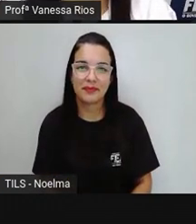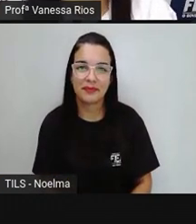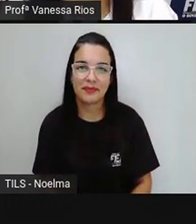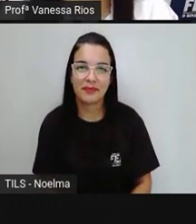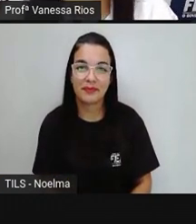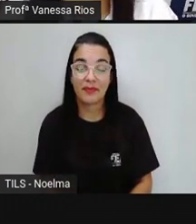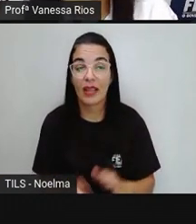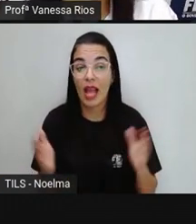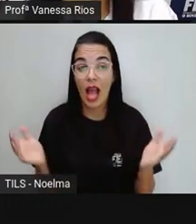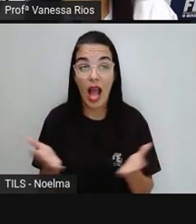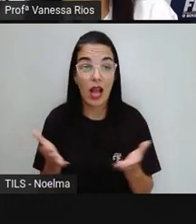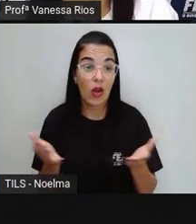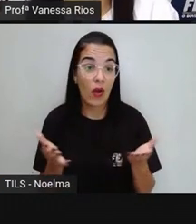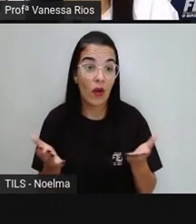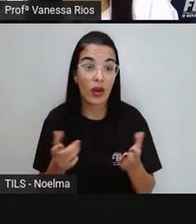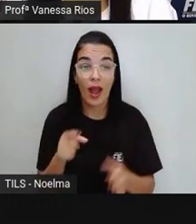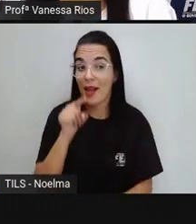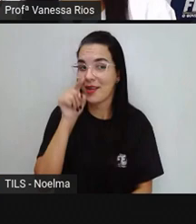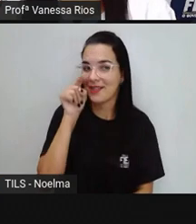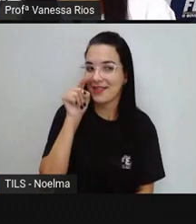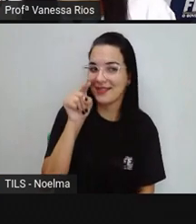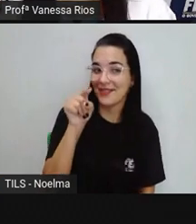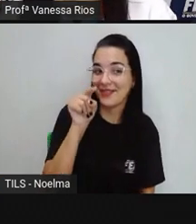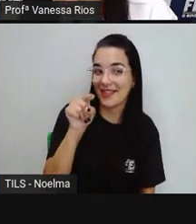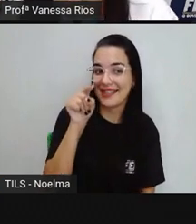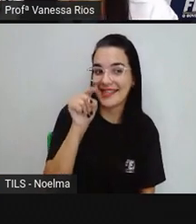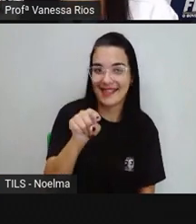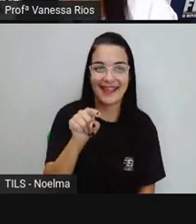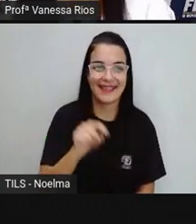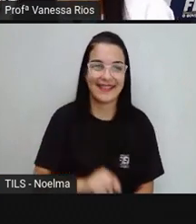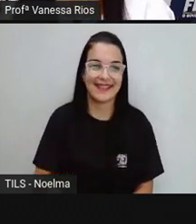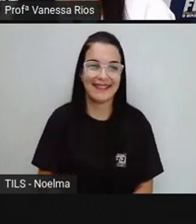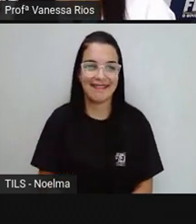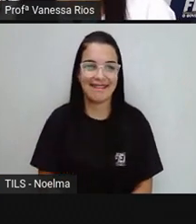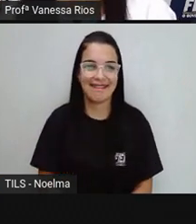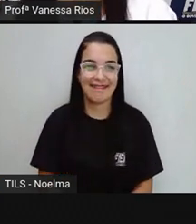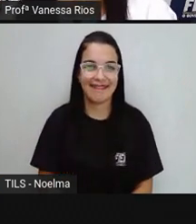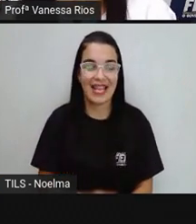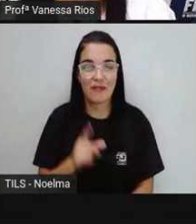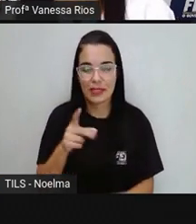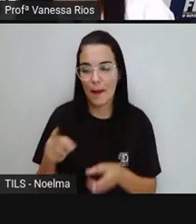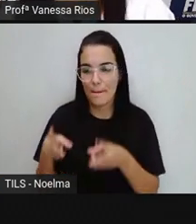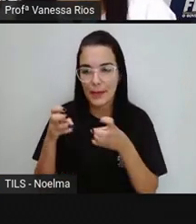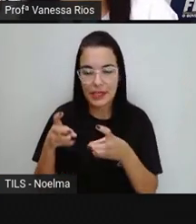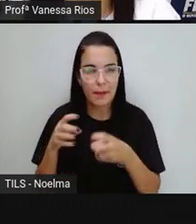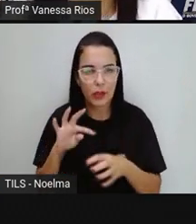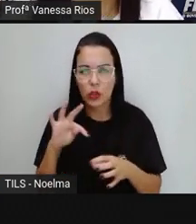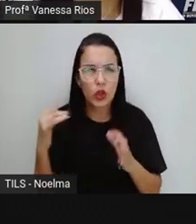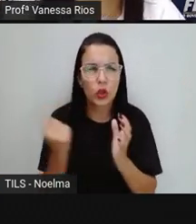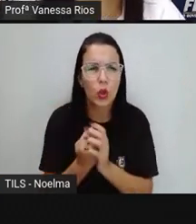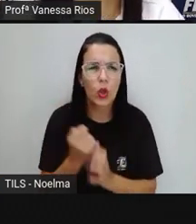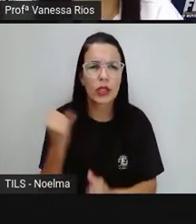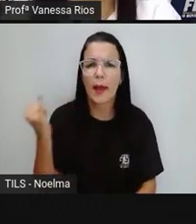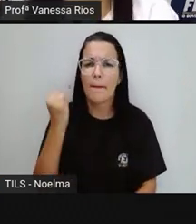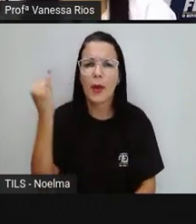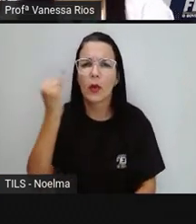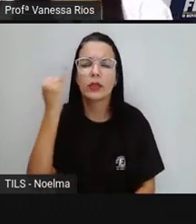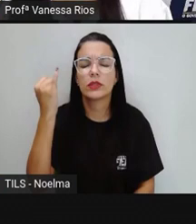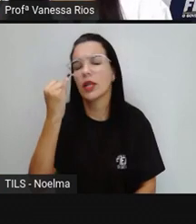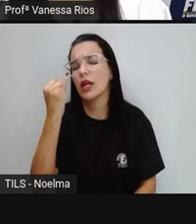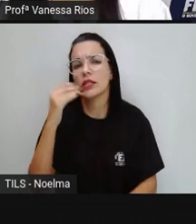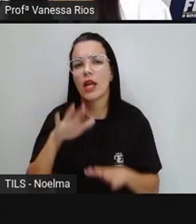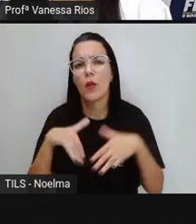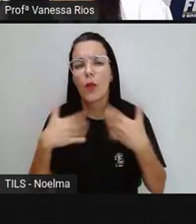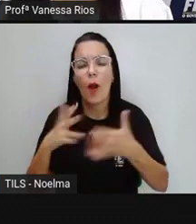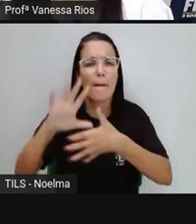E agora, agora é com você, né, percebendo toda a importância dos mapas,